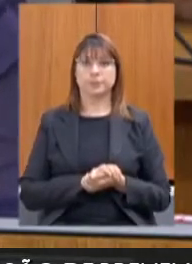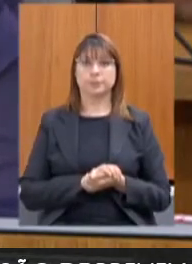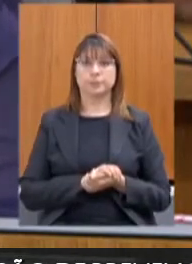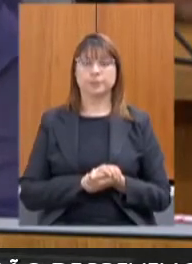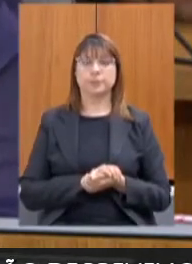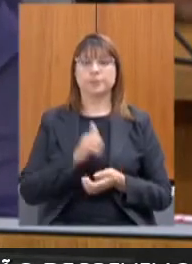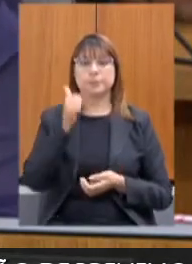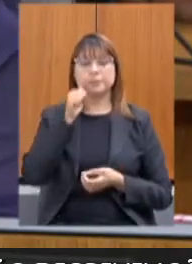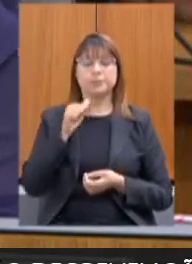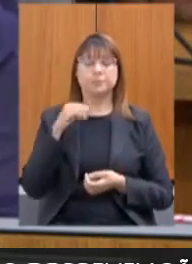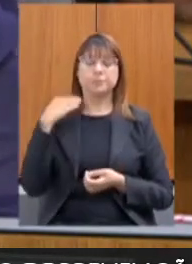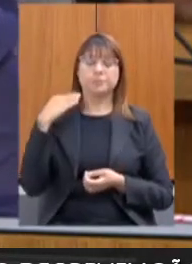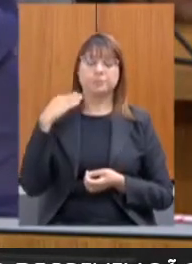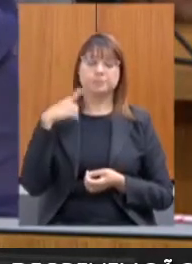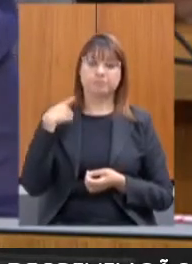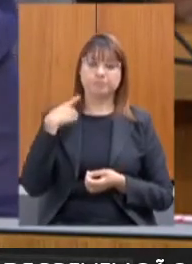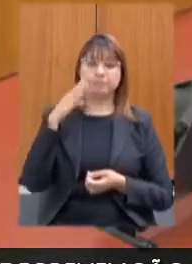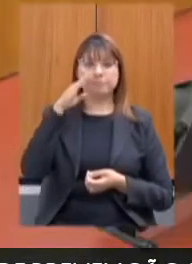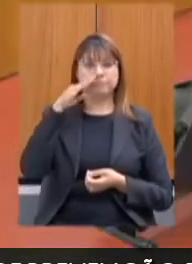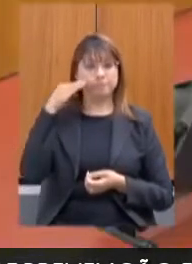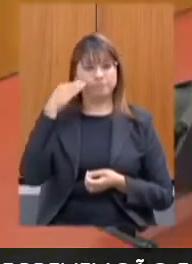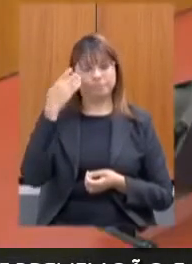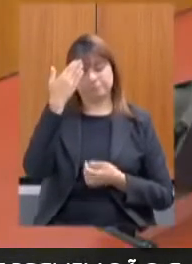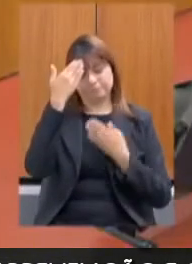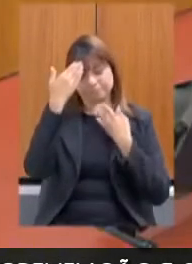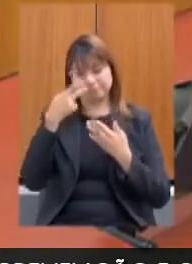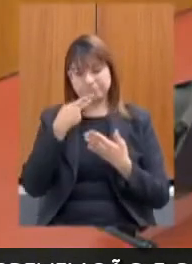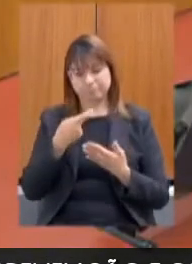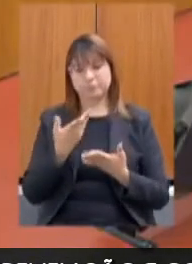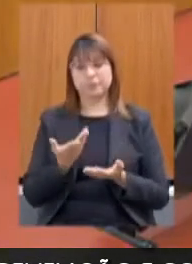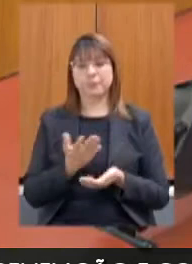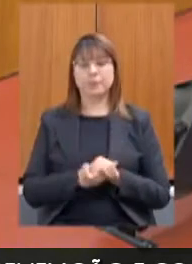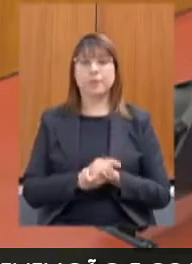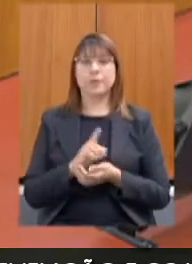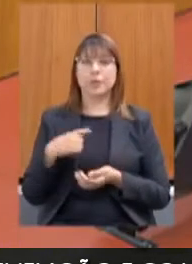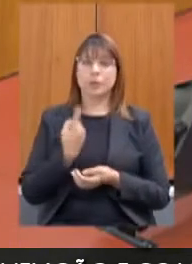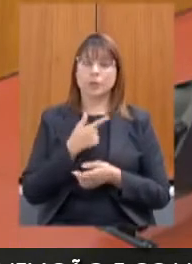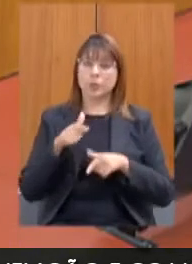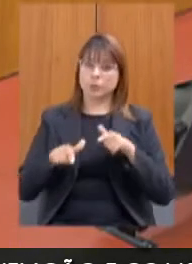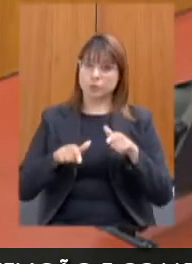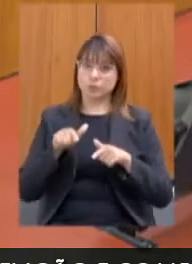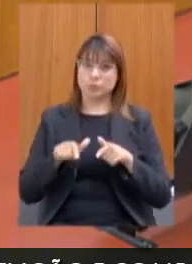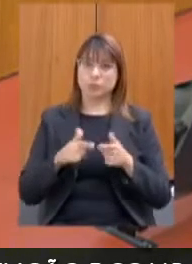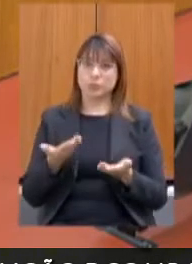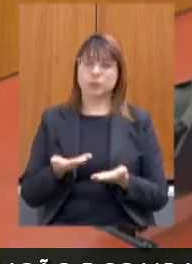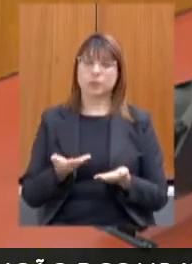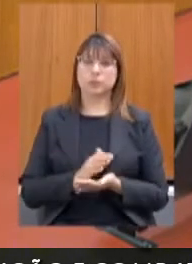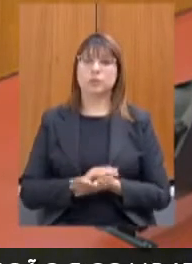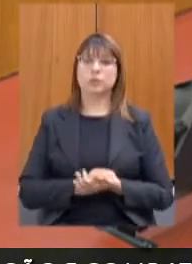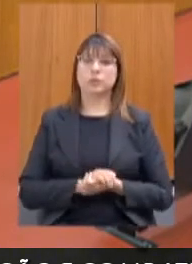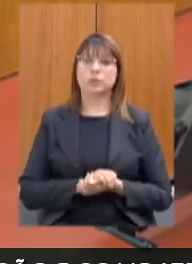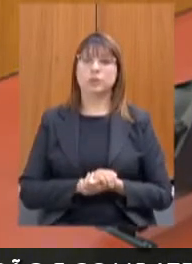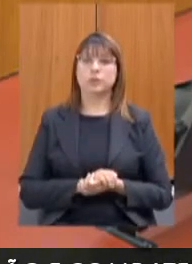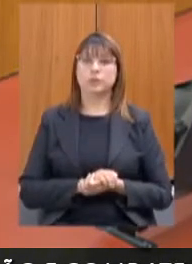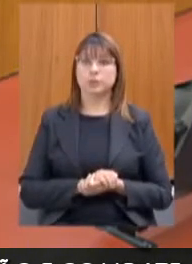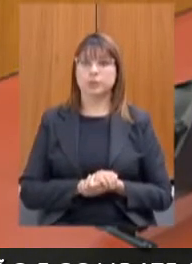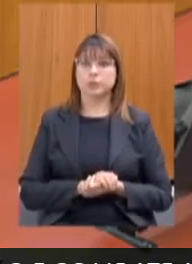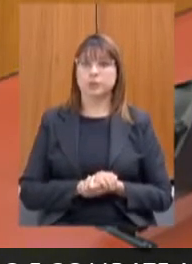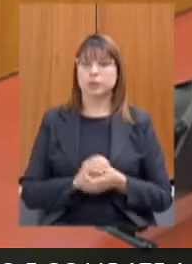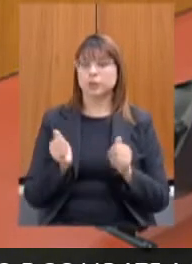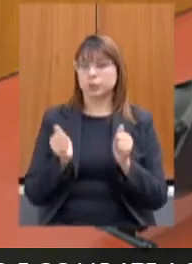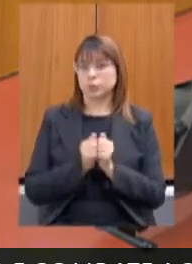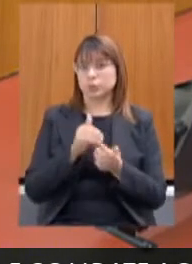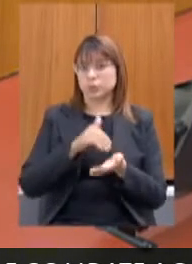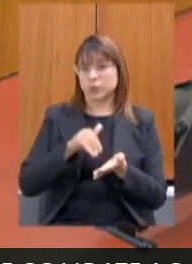Deputada Beatriz Serqueira, obrigada pelas questões. Nós trabalhamos hoje uma com a Secretaria de